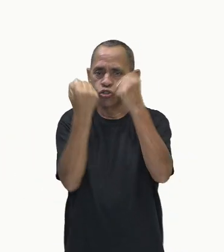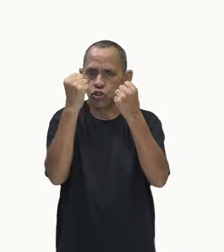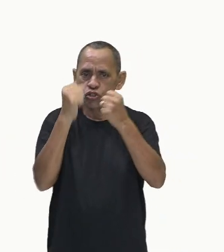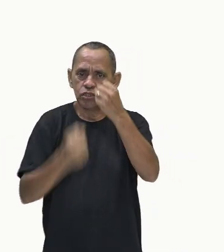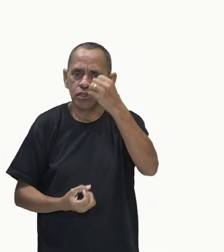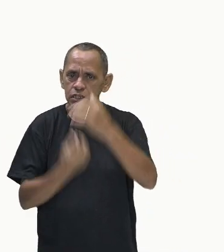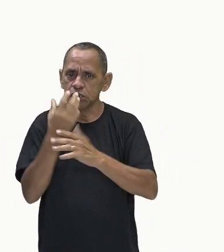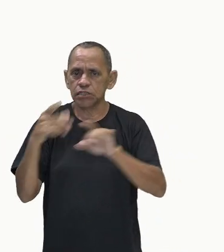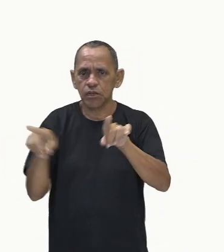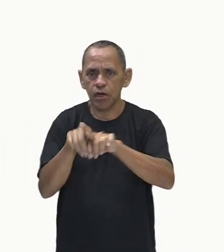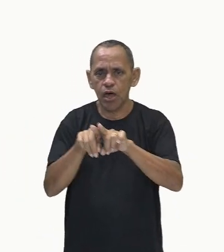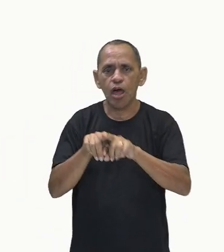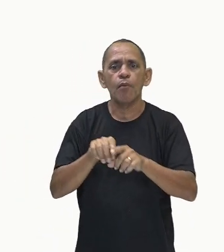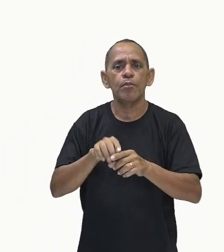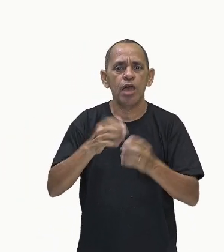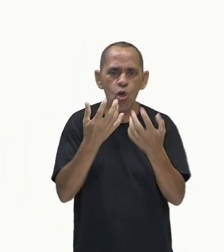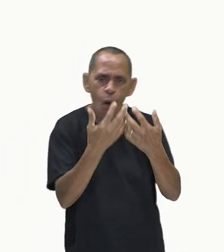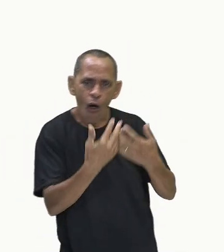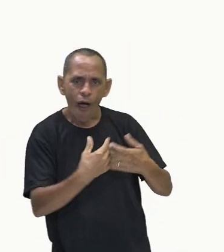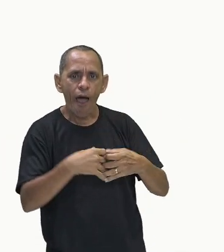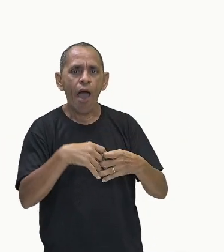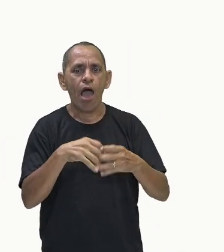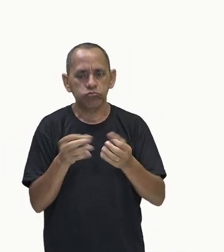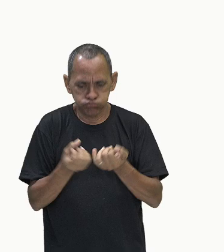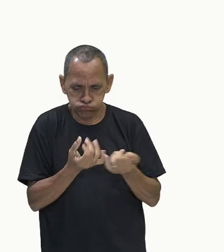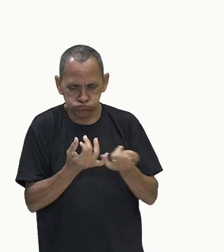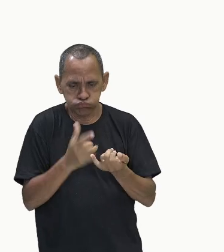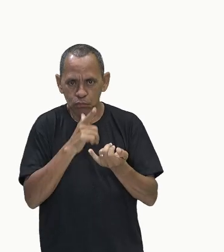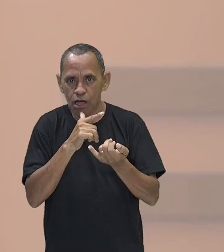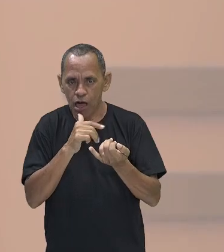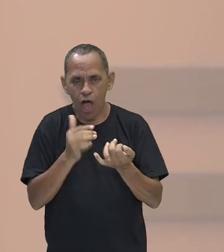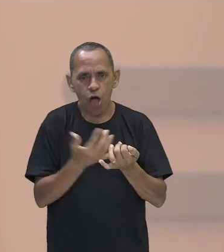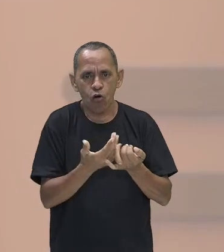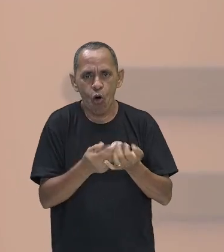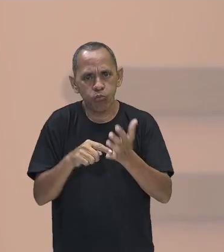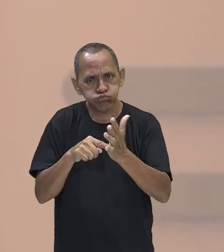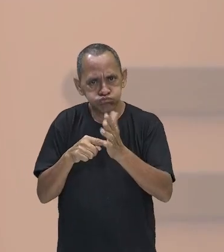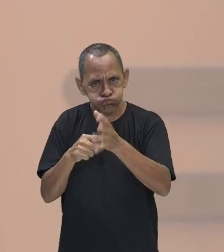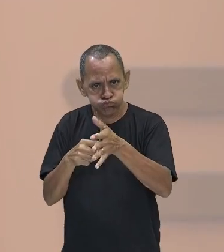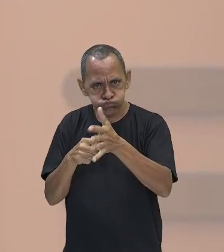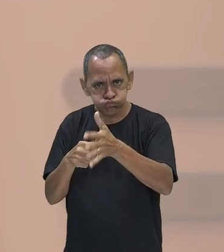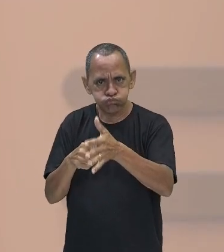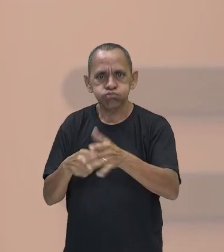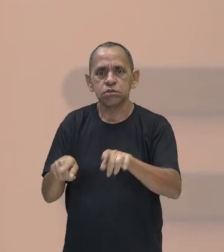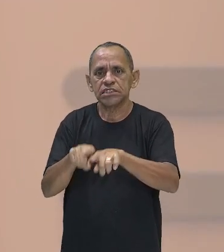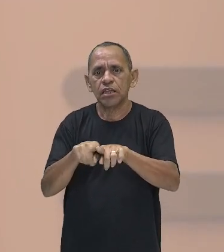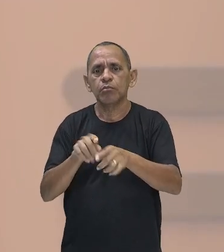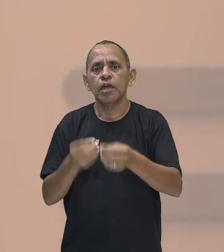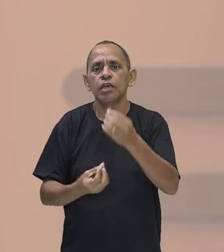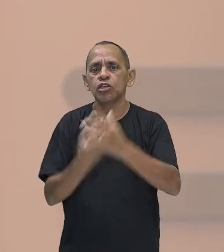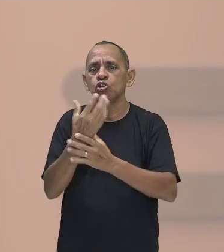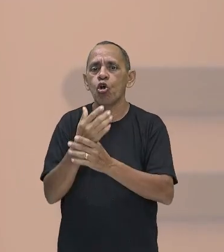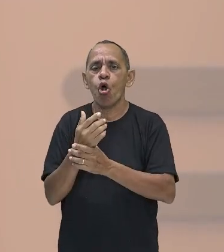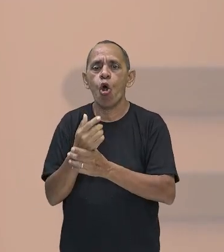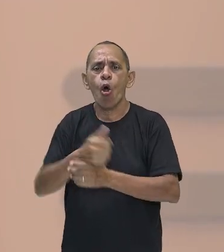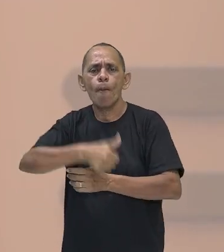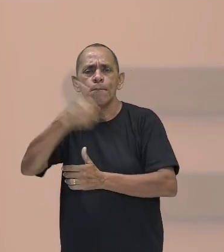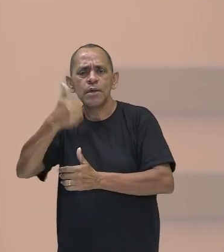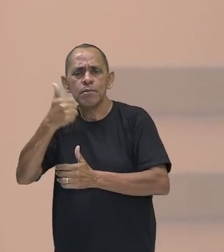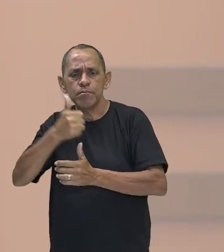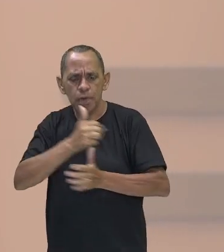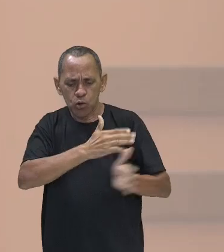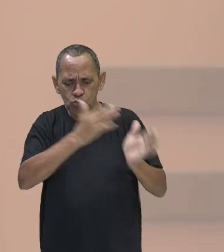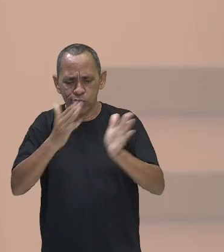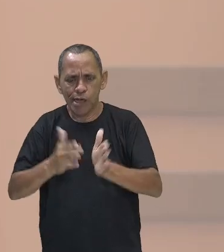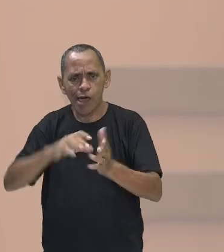da máquina a vapor, a gente pode dizer que concluiu-se essa primeira etapa da industrialização, tá, gente? A chamada Primeira